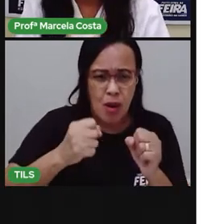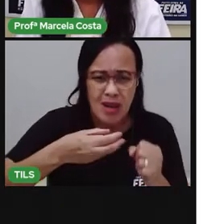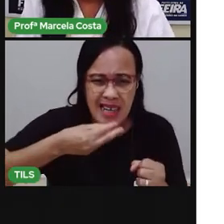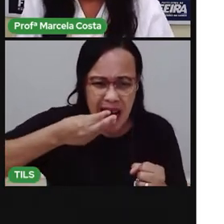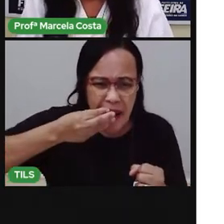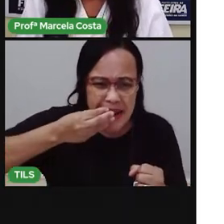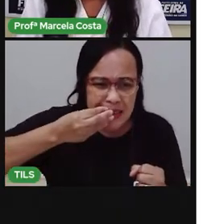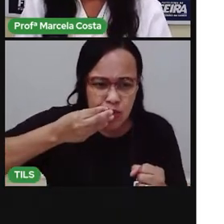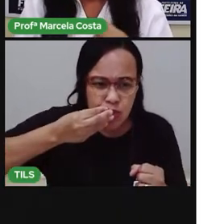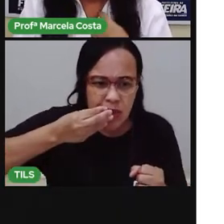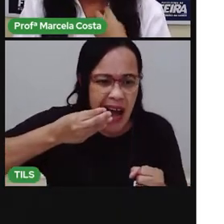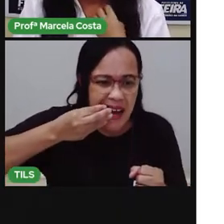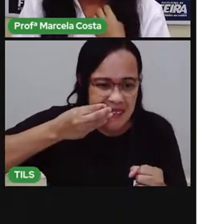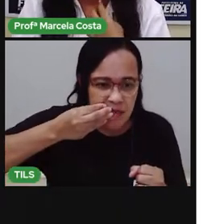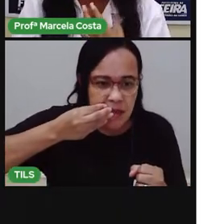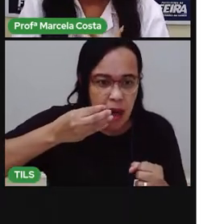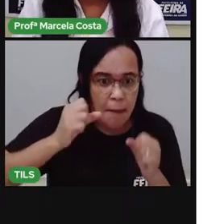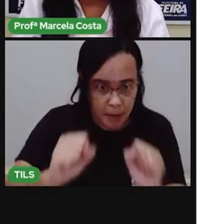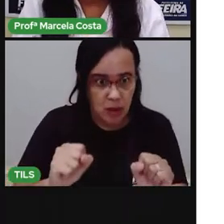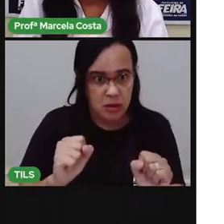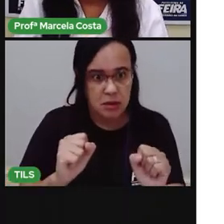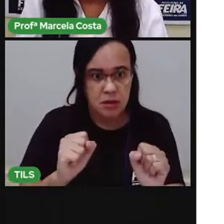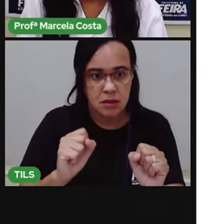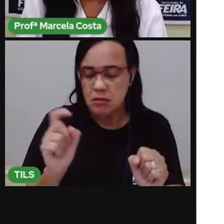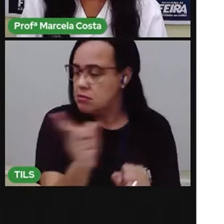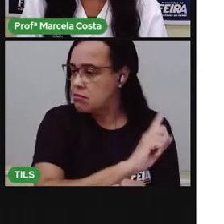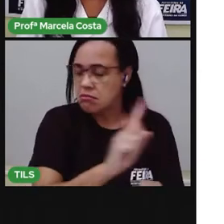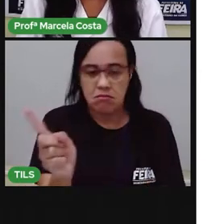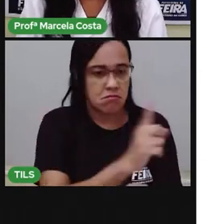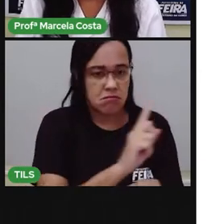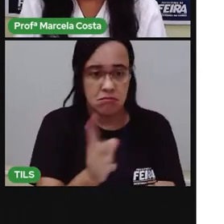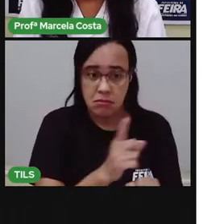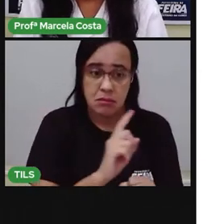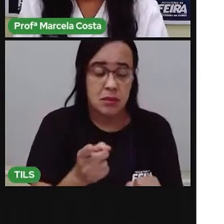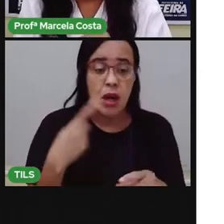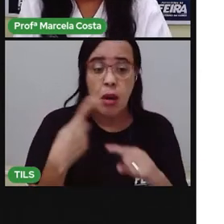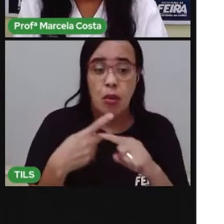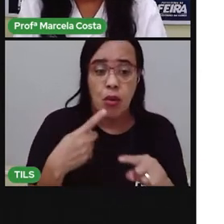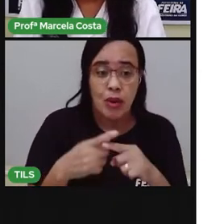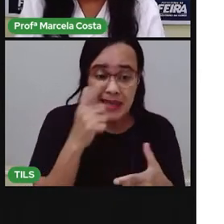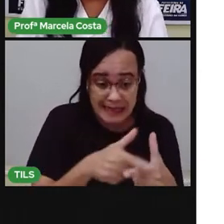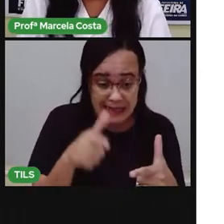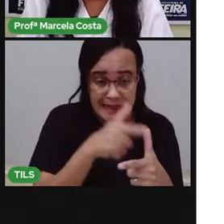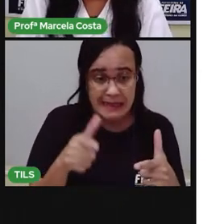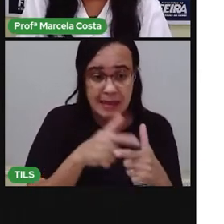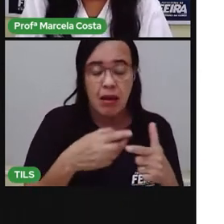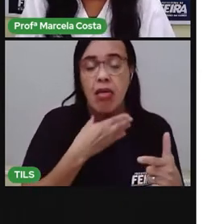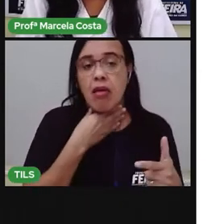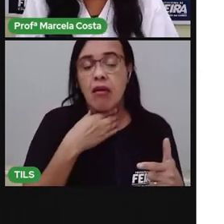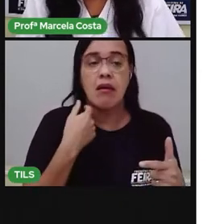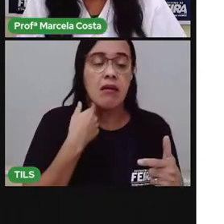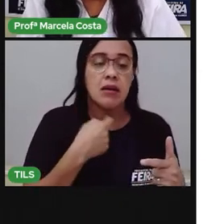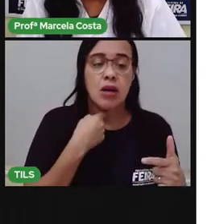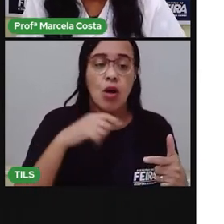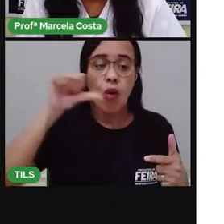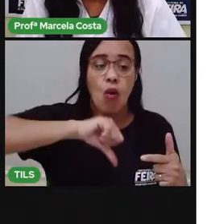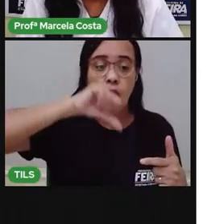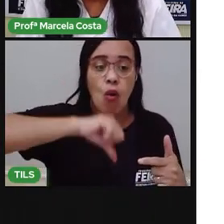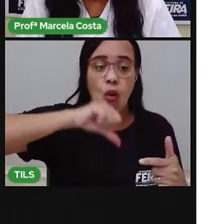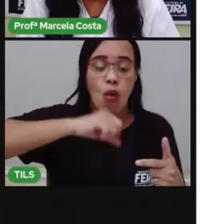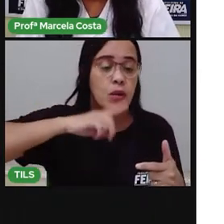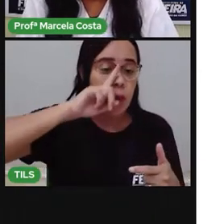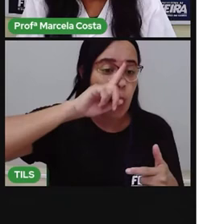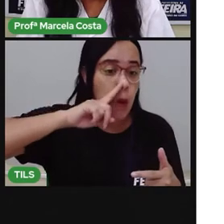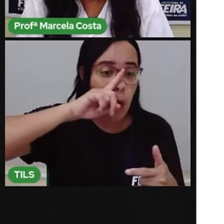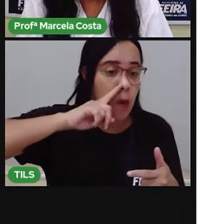boca. Você pode se intoxicar, precisar de um atendimento de urgência. Aí você liga lá